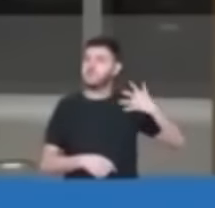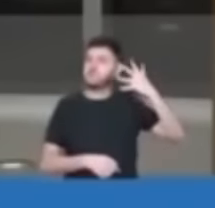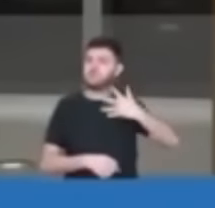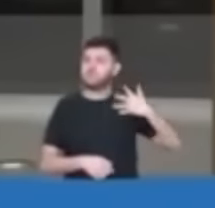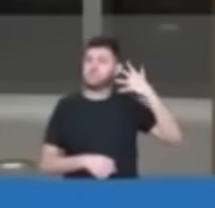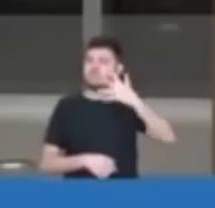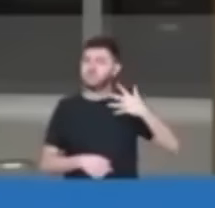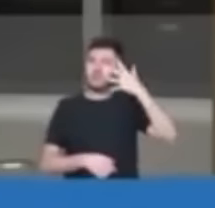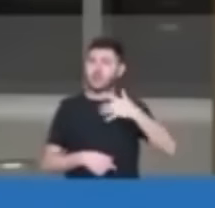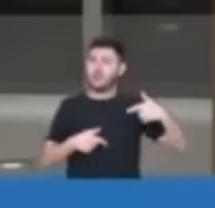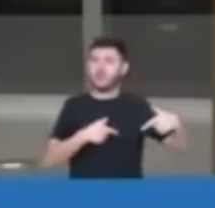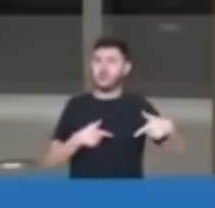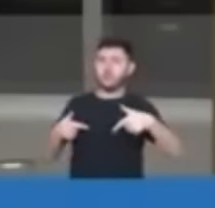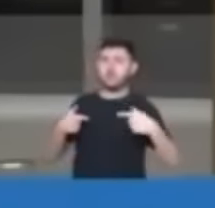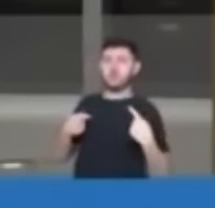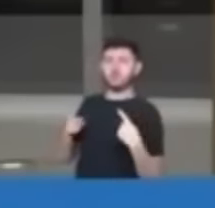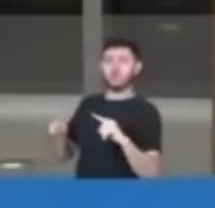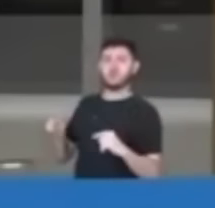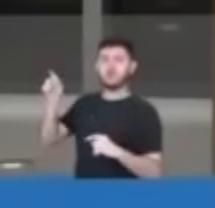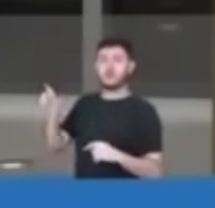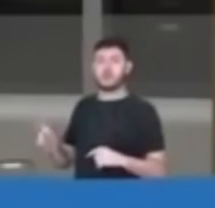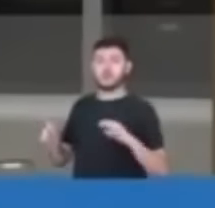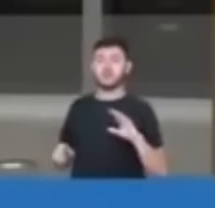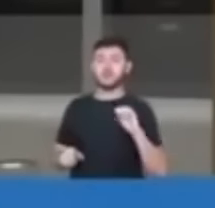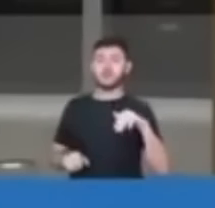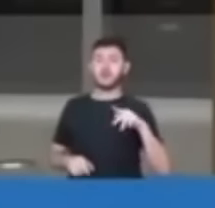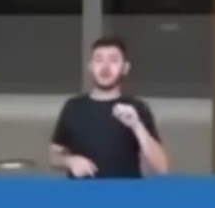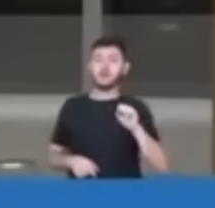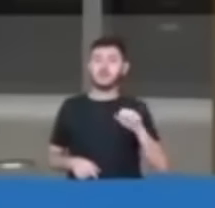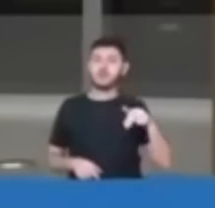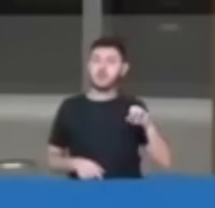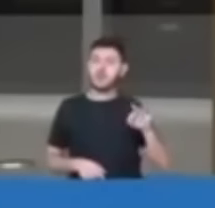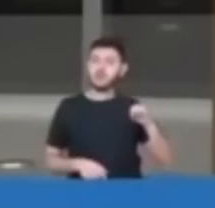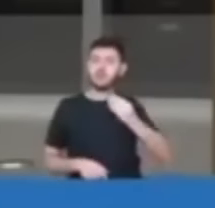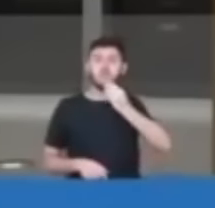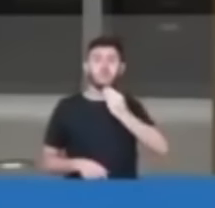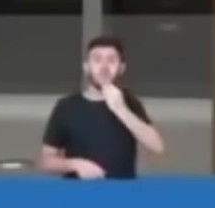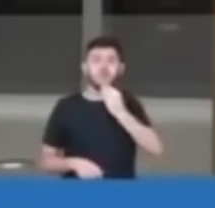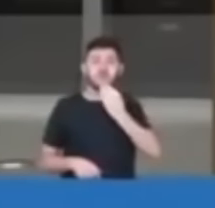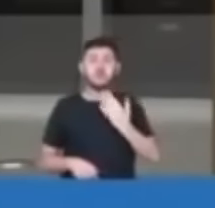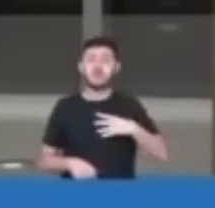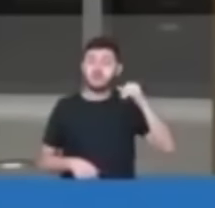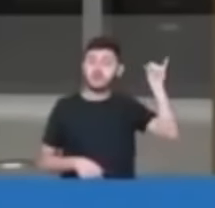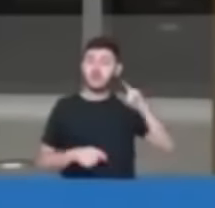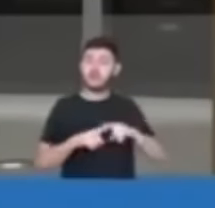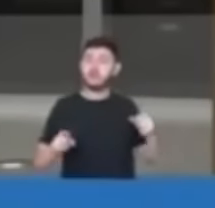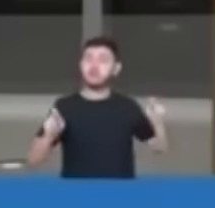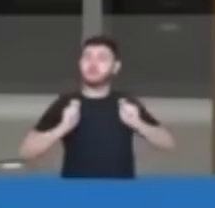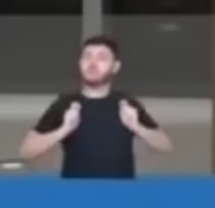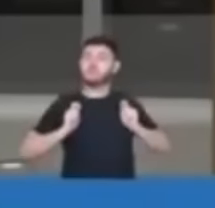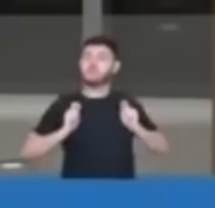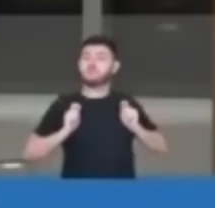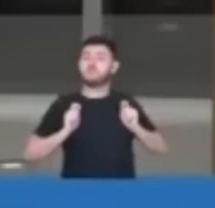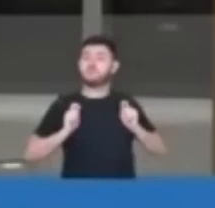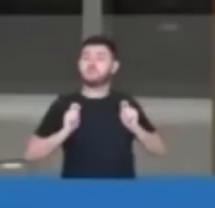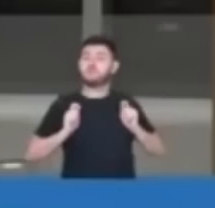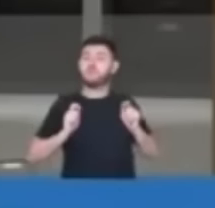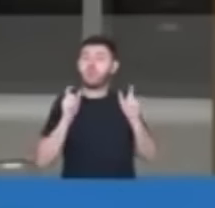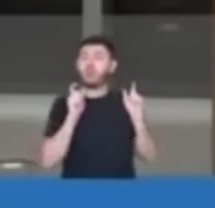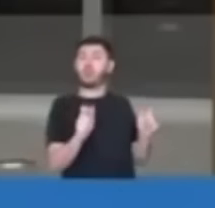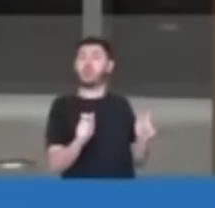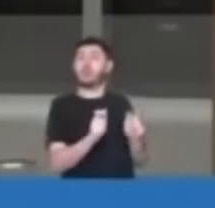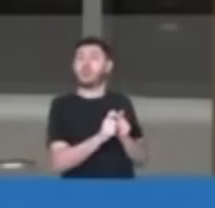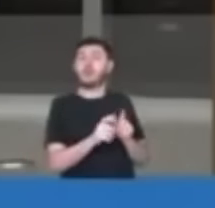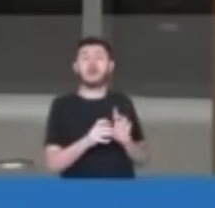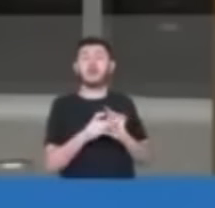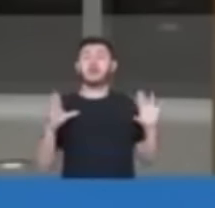senhor Campos Neto que poderia ter feito uma intervenção e não o fez, não o fez porque não quis e deixou que a situação ficasse como ela está